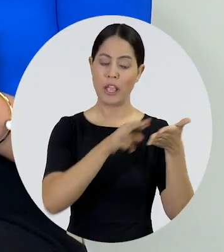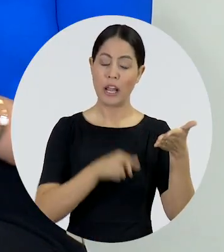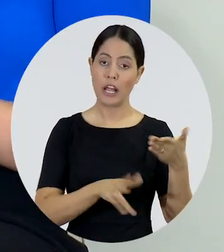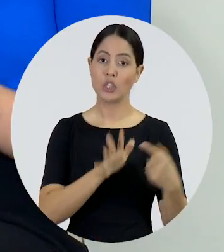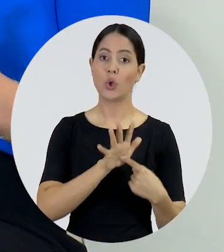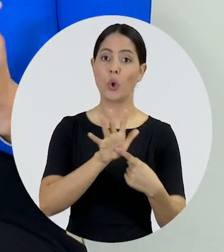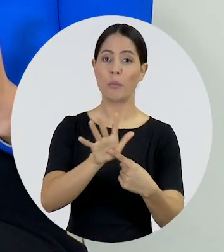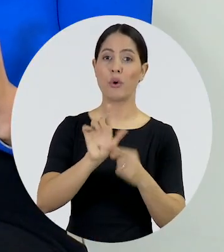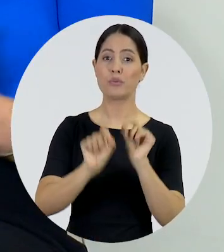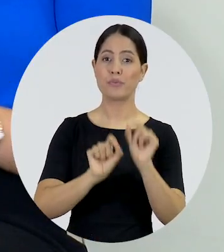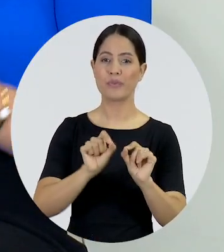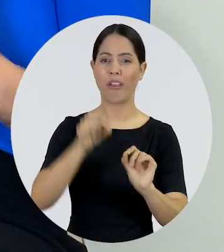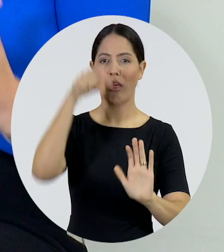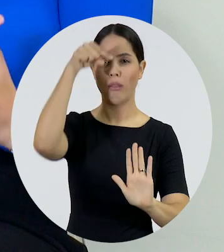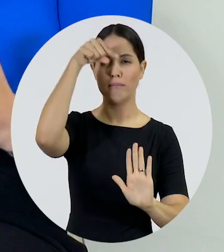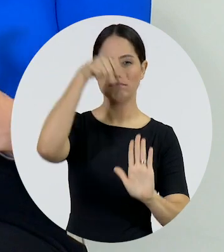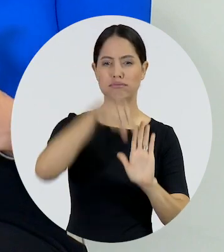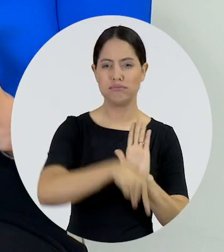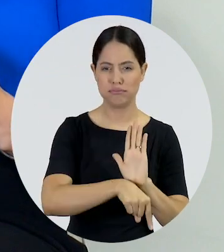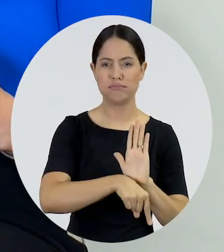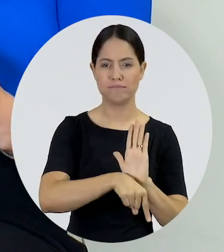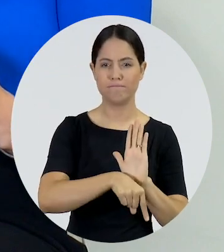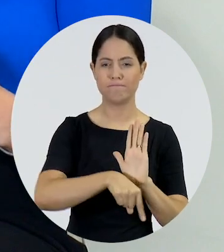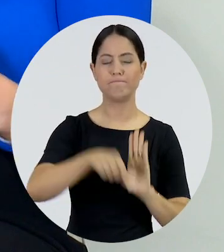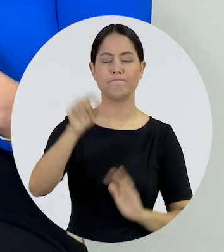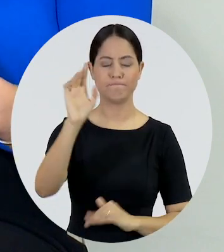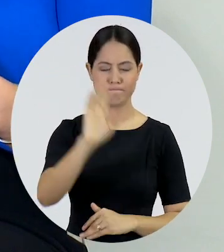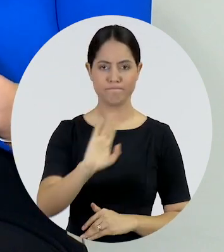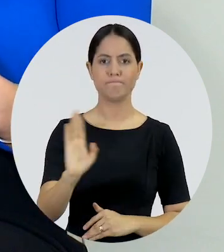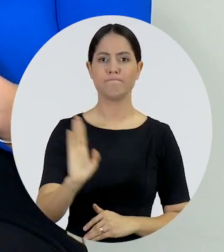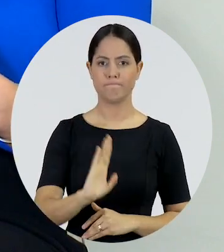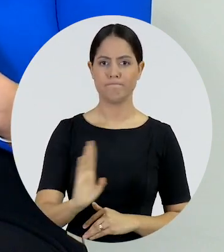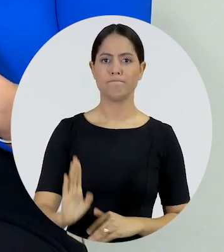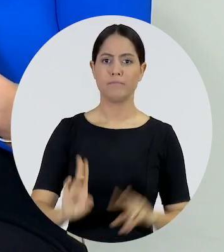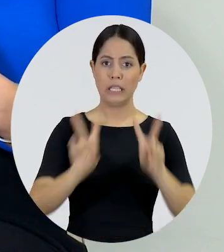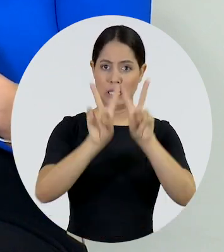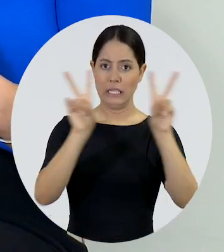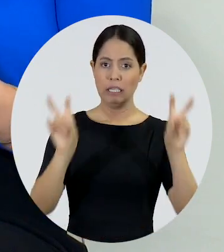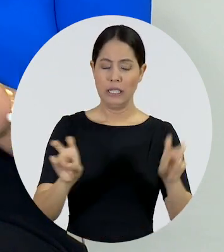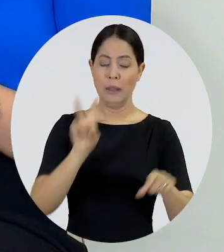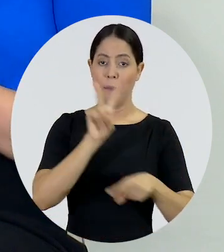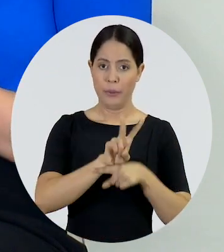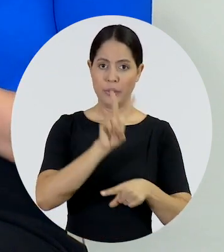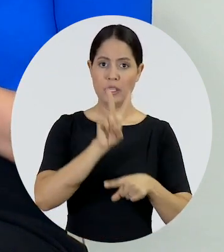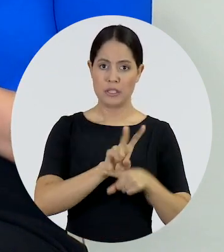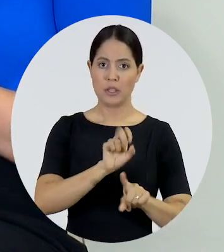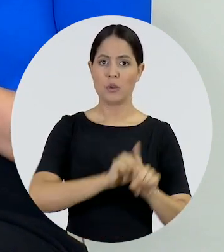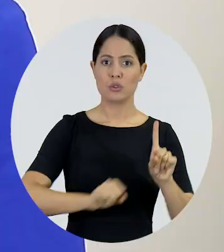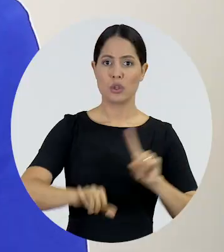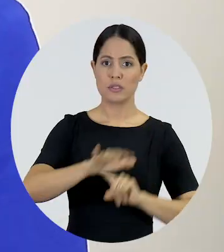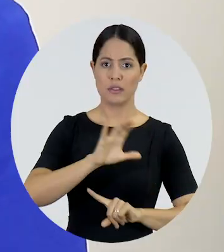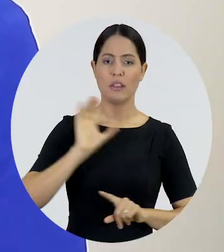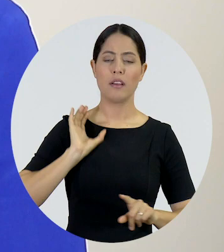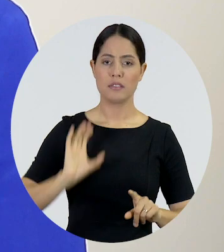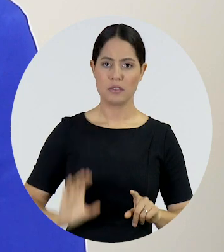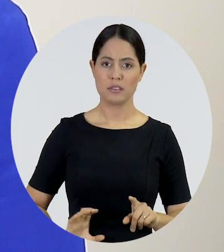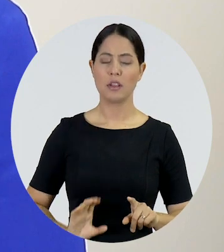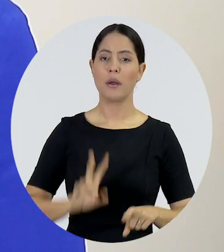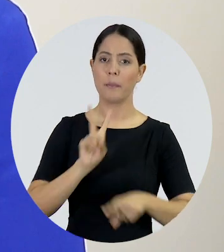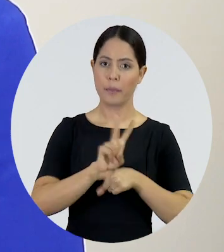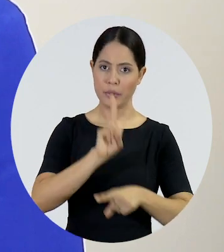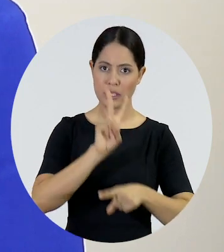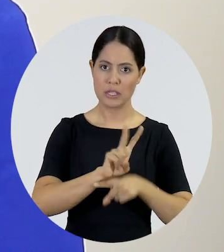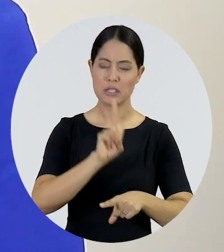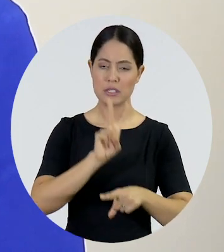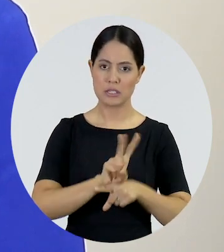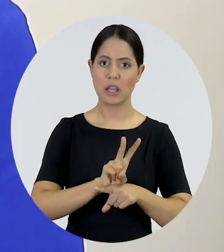mostra essa queda, esse declínio do Estado brasileiro no que tange à proteção do espaço cívico, da proteção e segurança